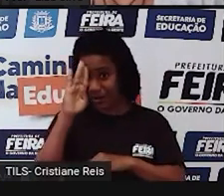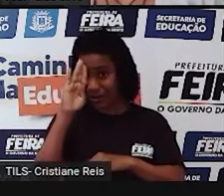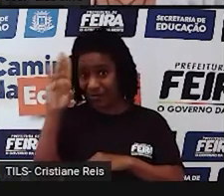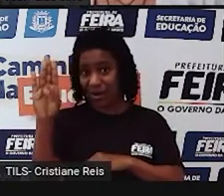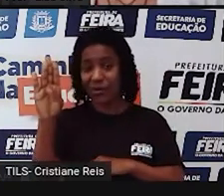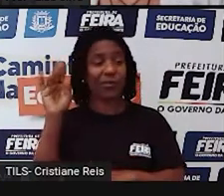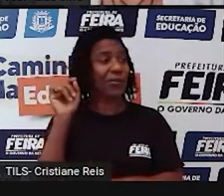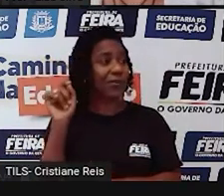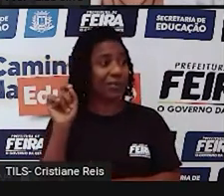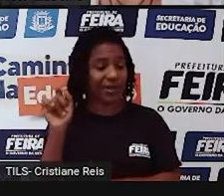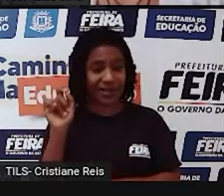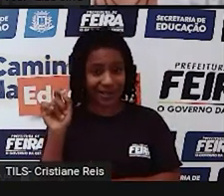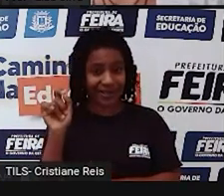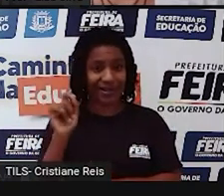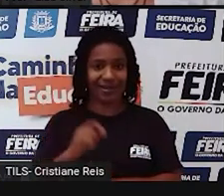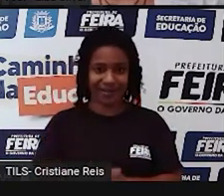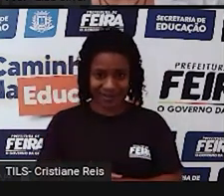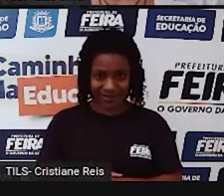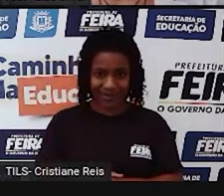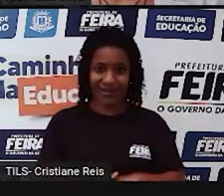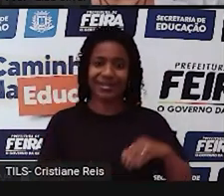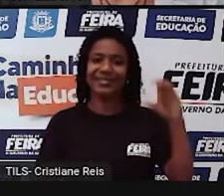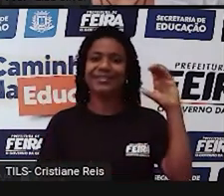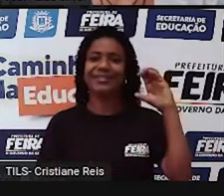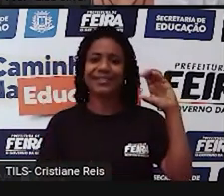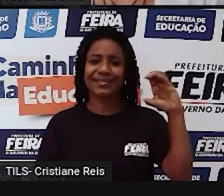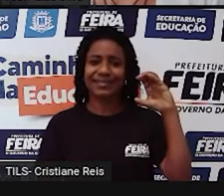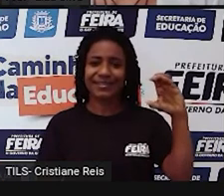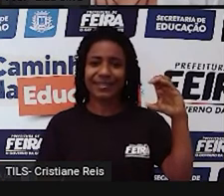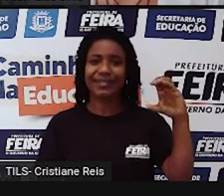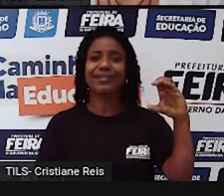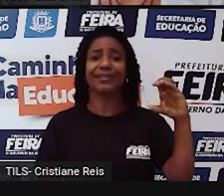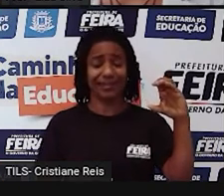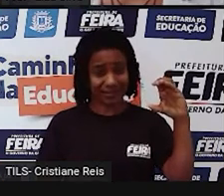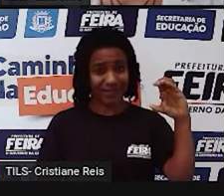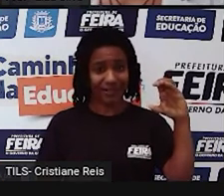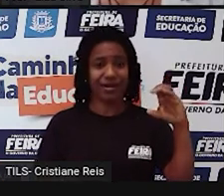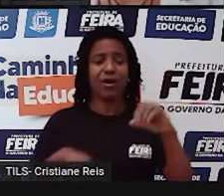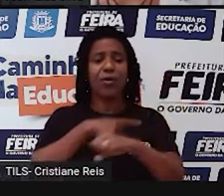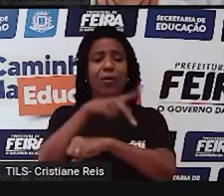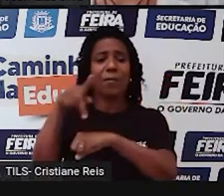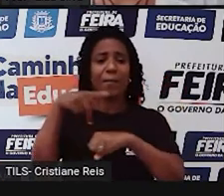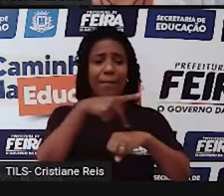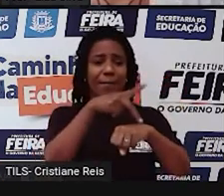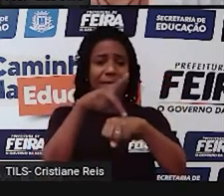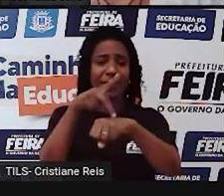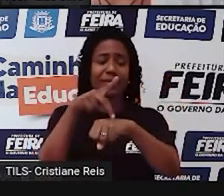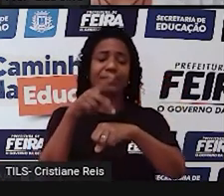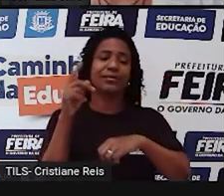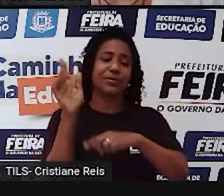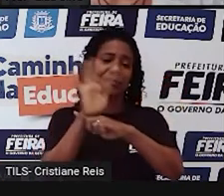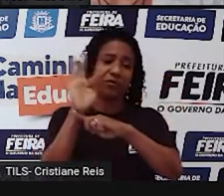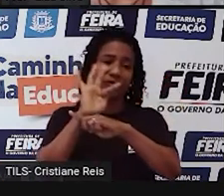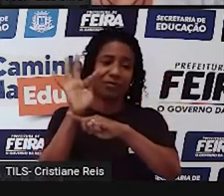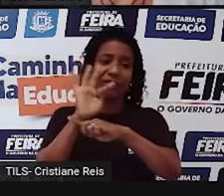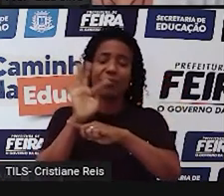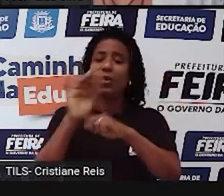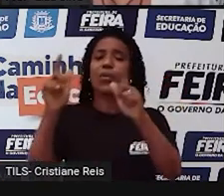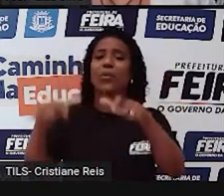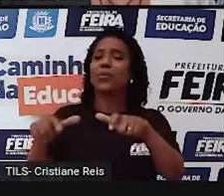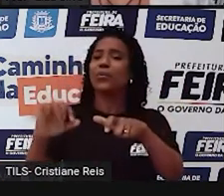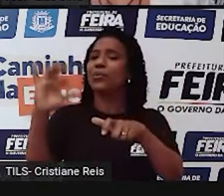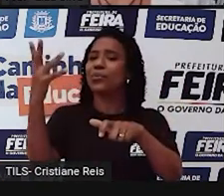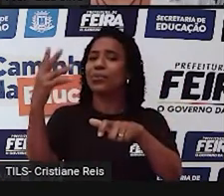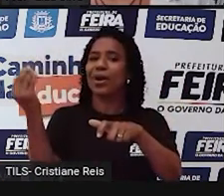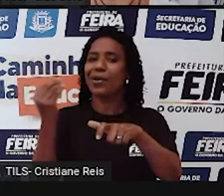que país você acha que ocorre o filme? Que relações você faz com a nossa realidade brasileira? E